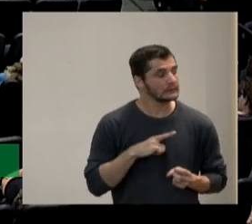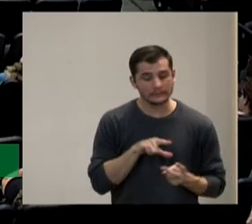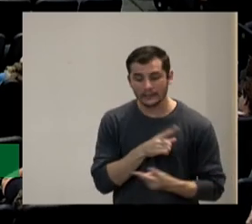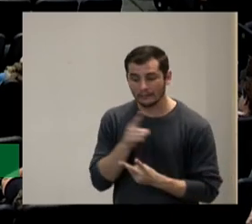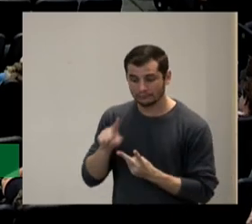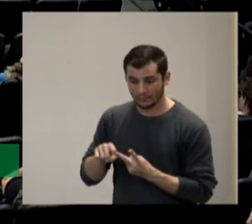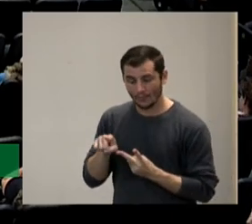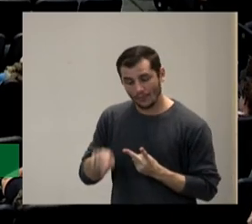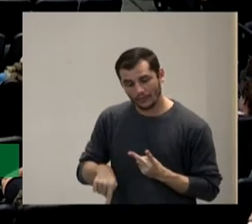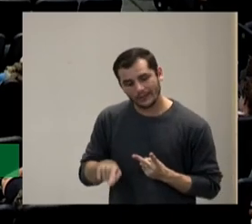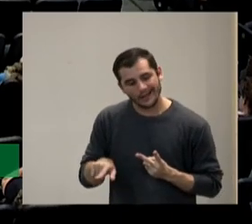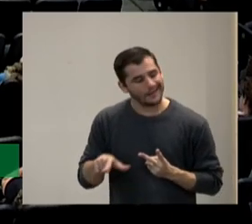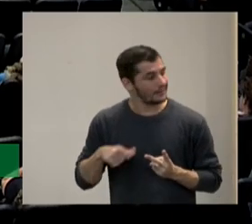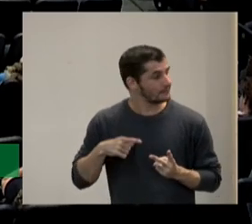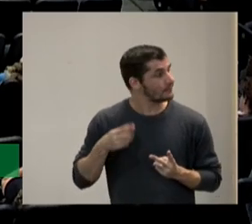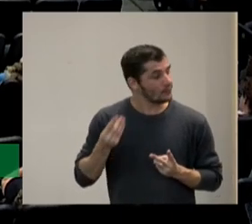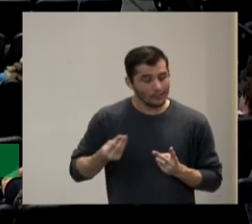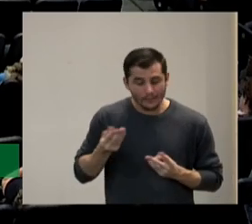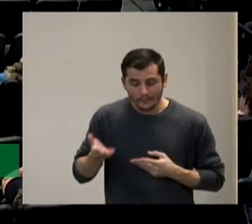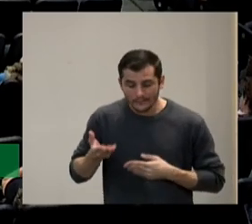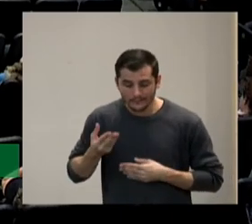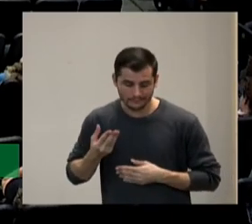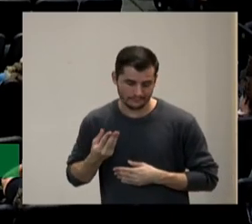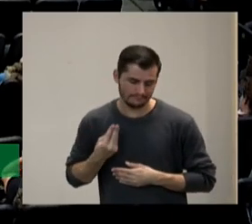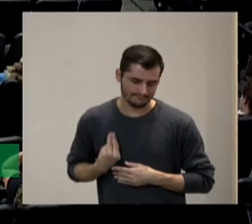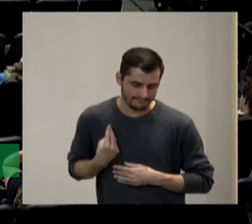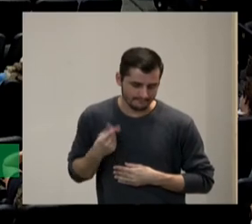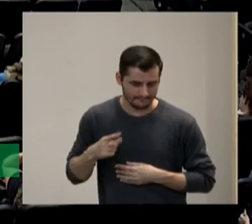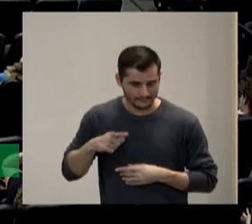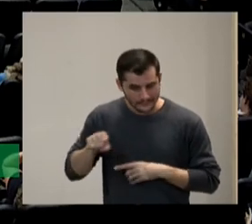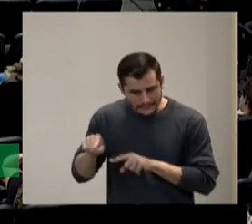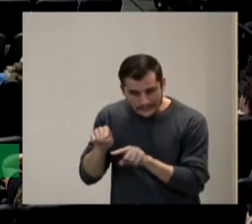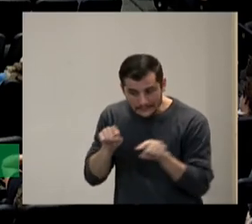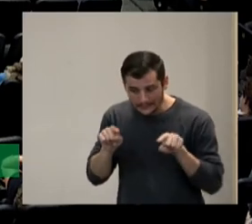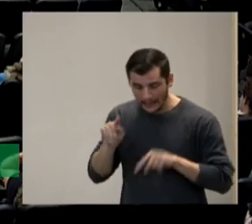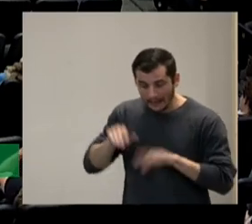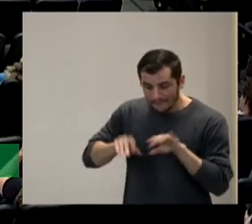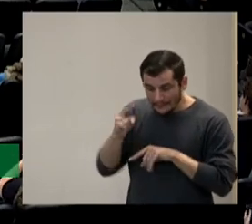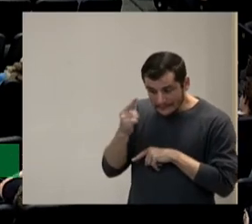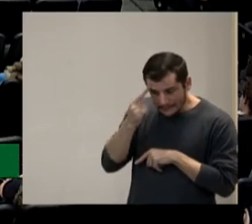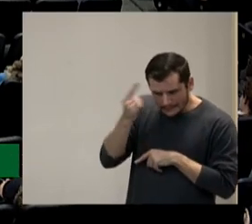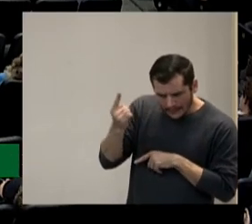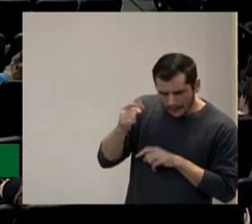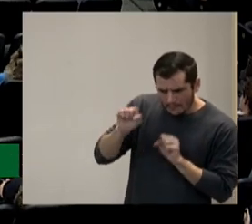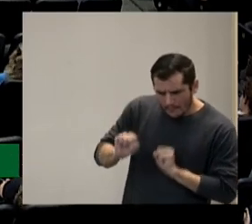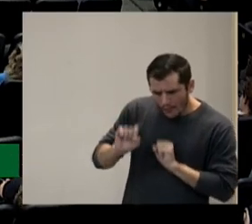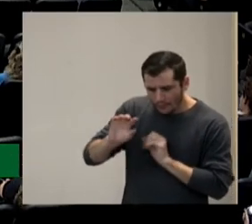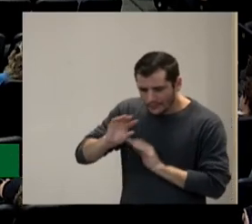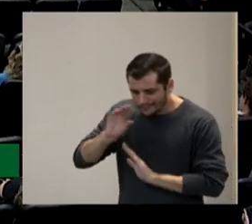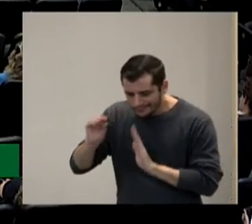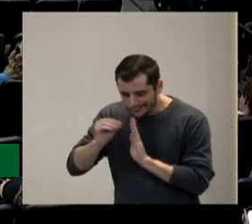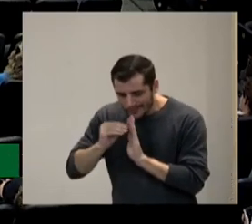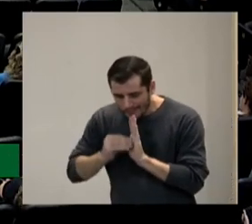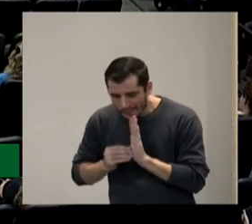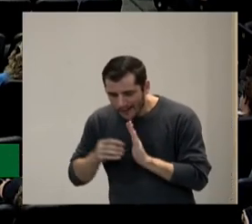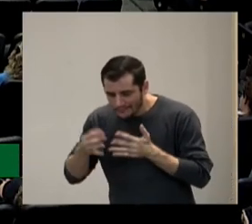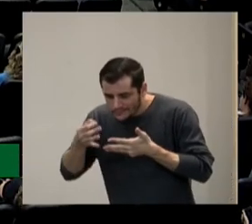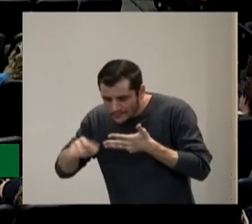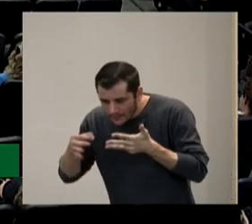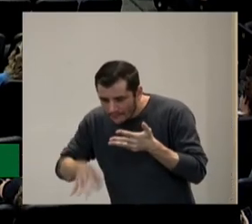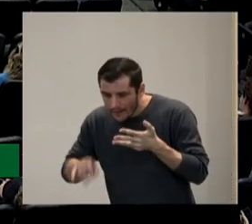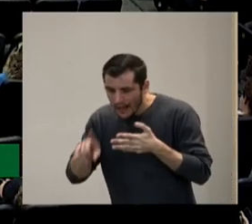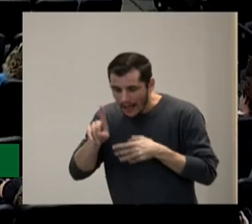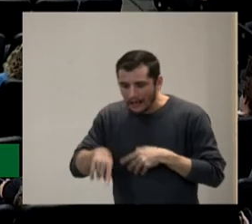trabalhar e determinadas ideias que se colocam nos pontos de verificação de Dua que são